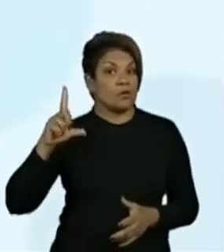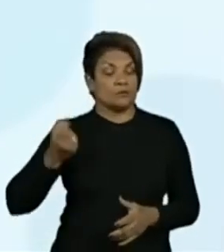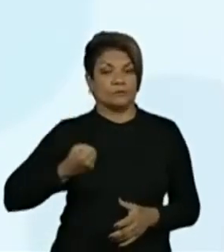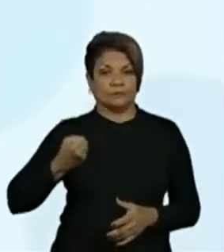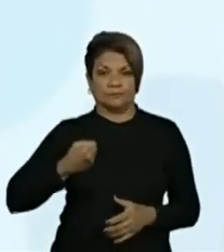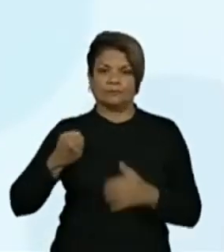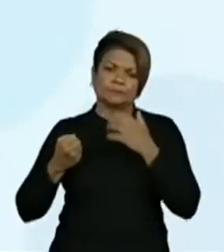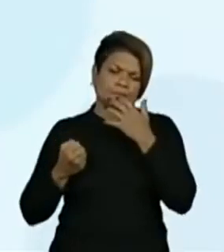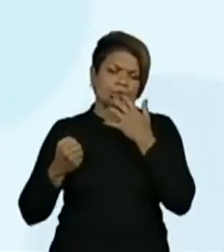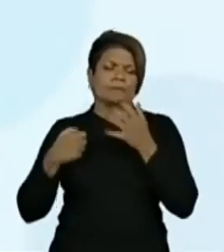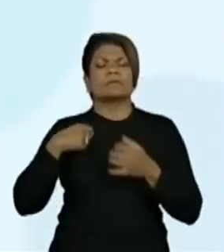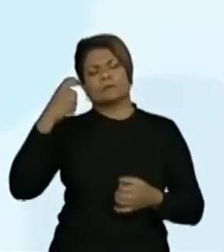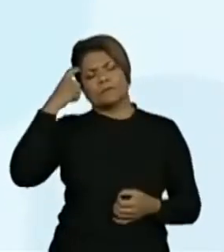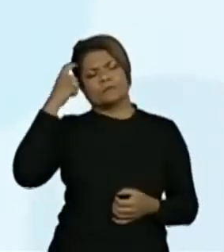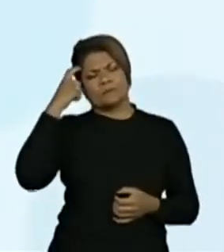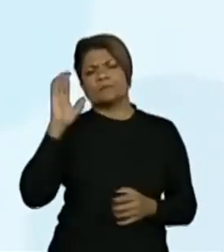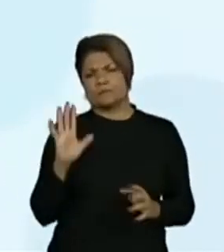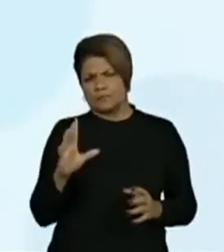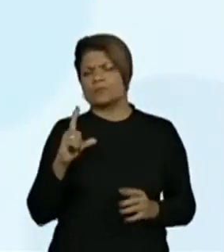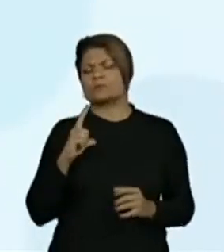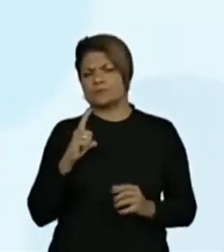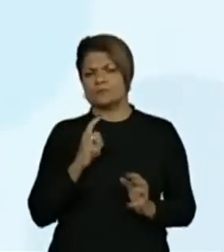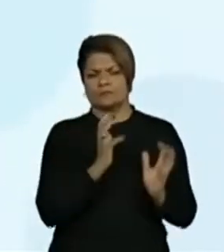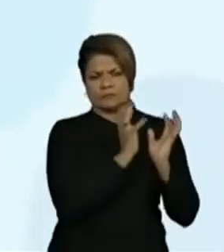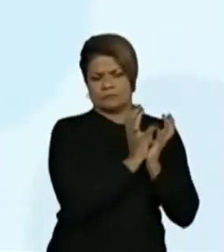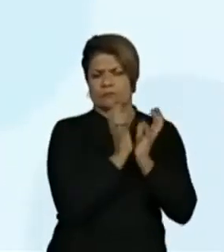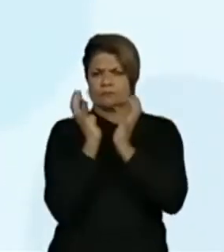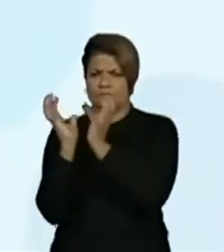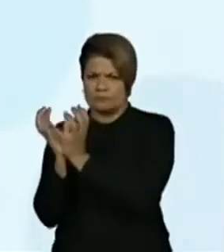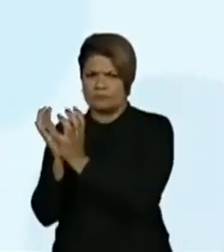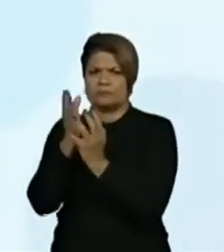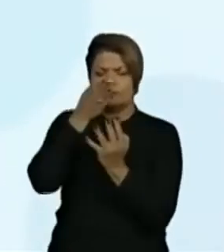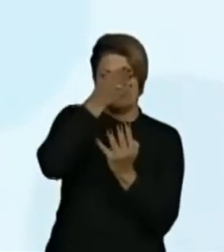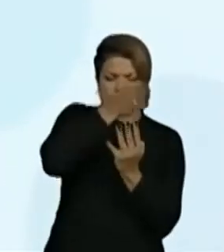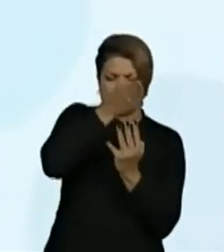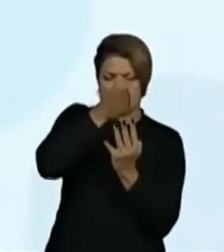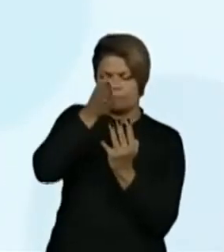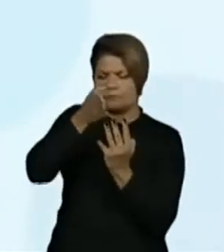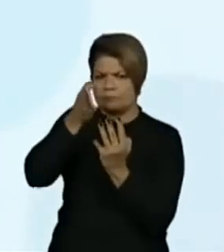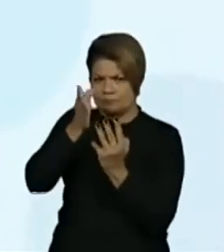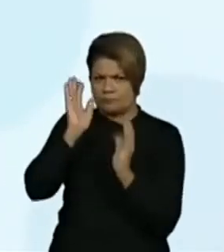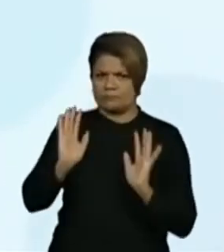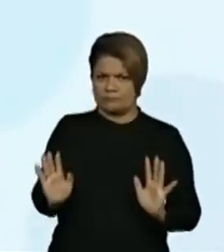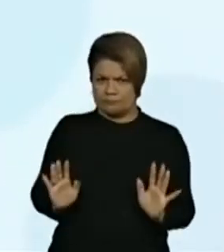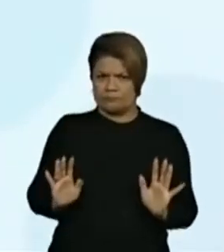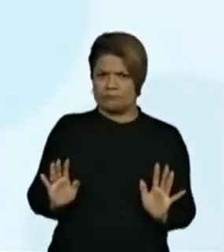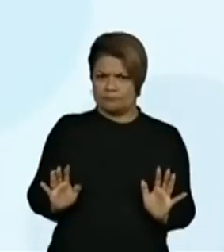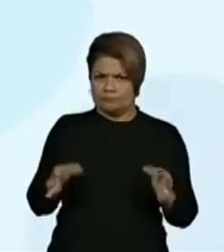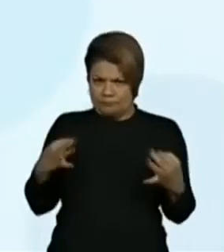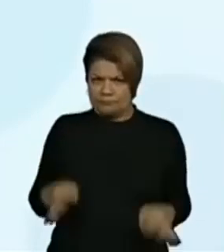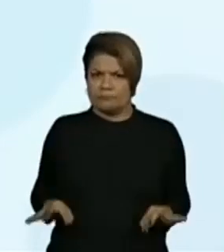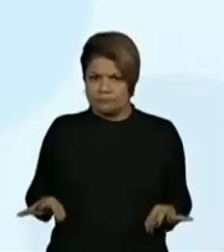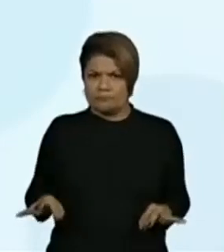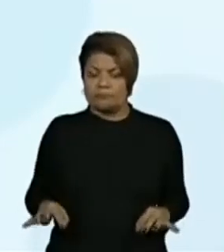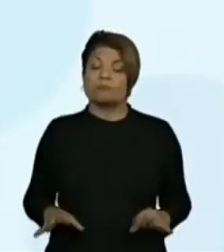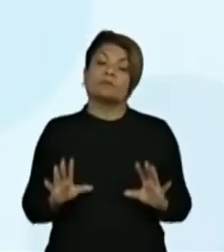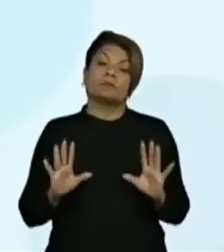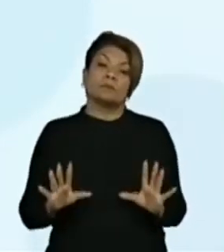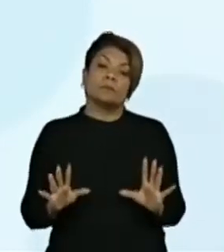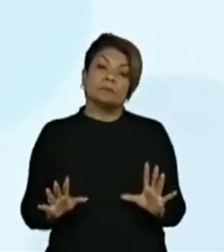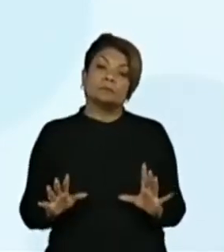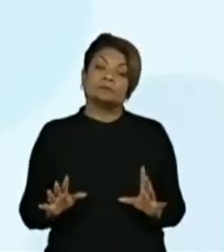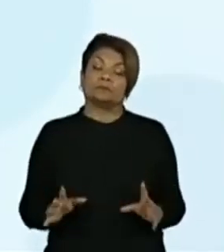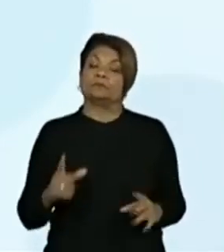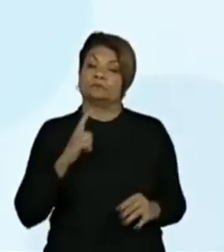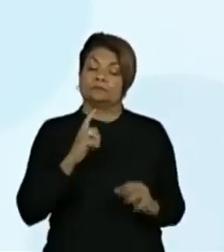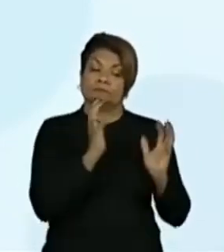que todos eles têm a mesma quantidade de ordens e classes, não é mesmo? Então, gente pode, já que